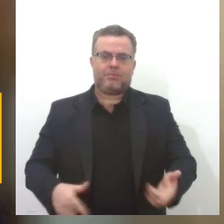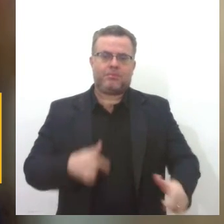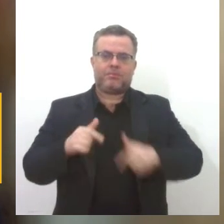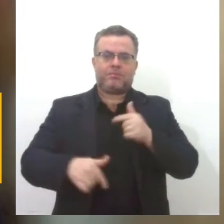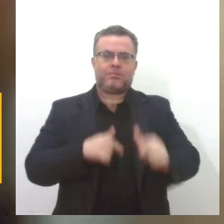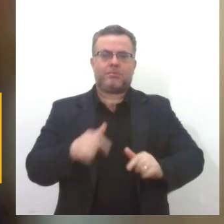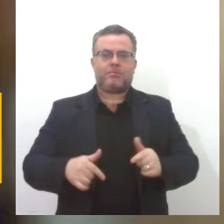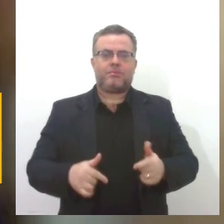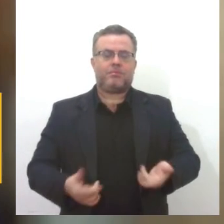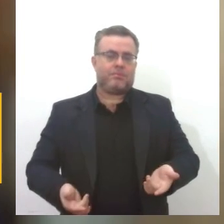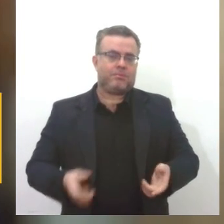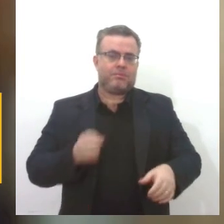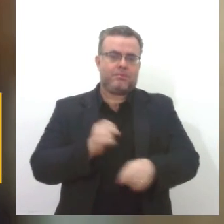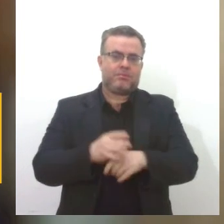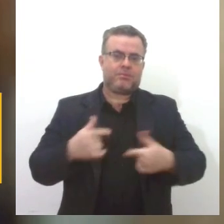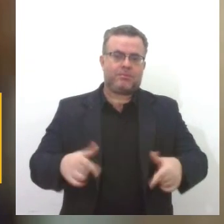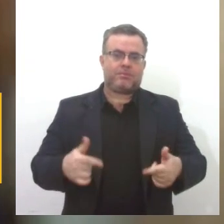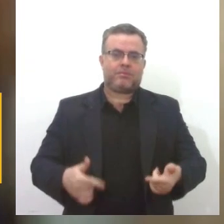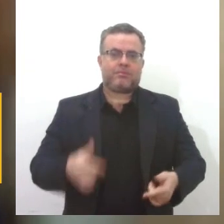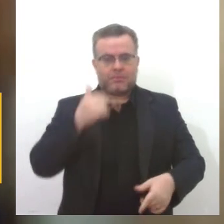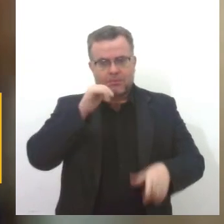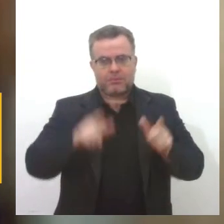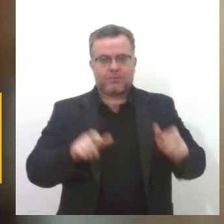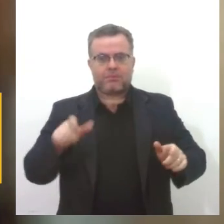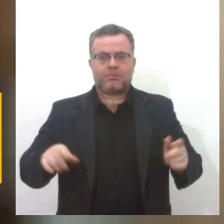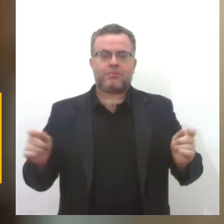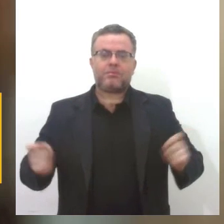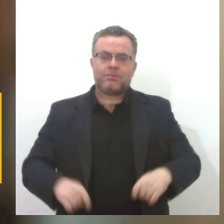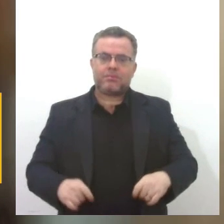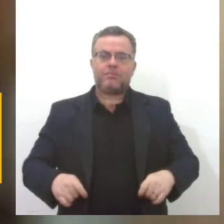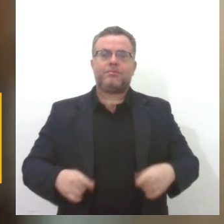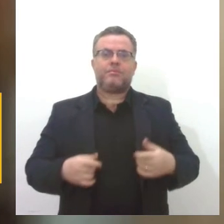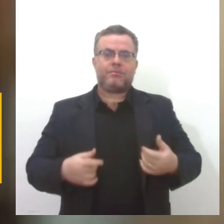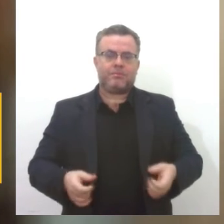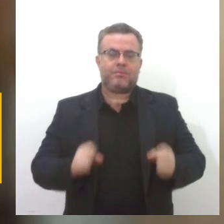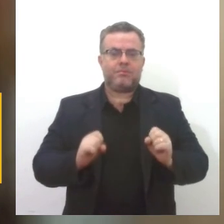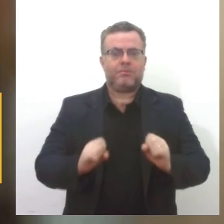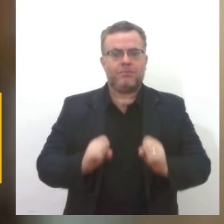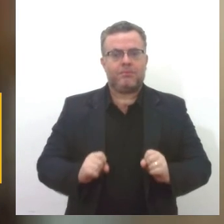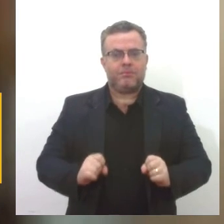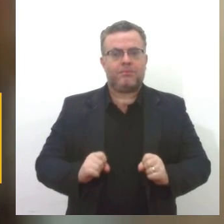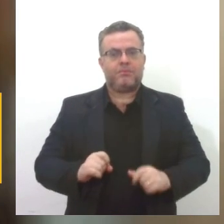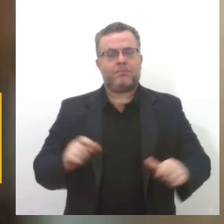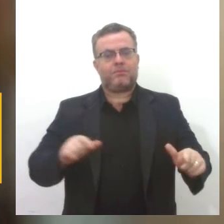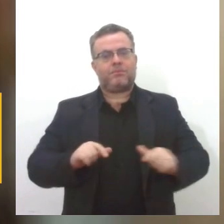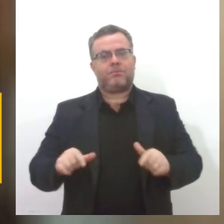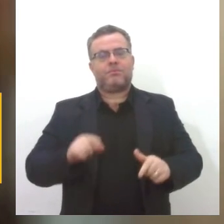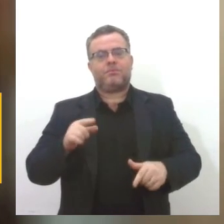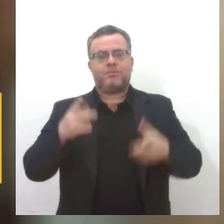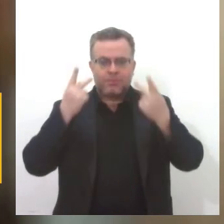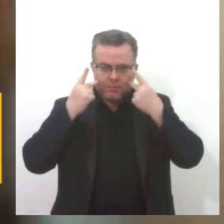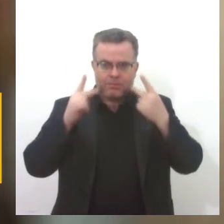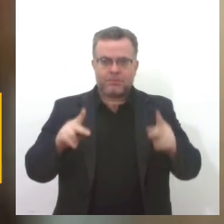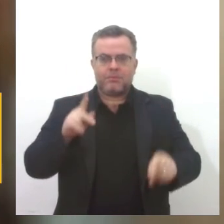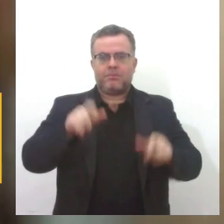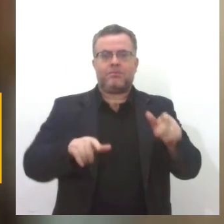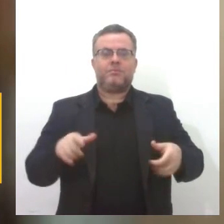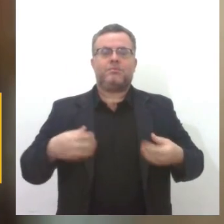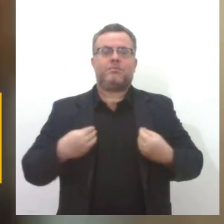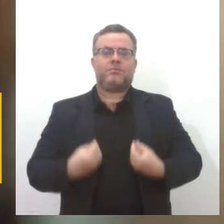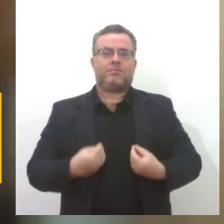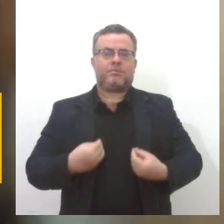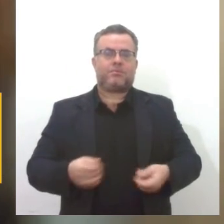dentro do mercado de trabalho, é mostrar que a mulher tem habilidades e tem competências para desenvolver o que ela quiser, estar onde ela quiser,